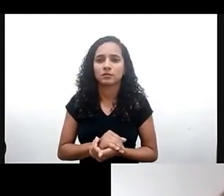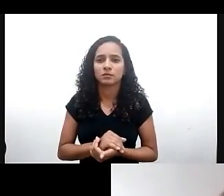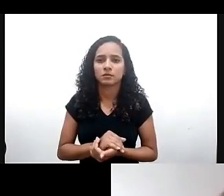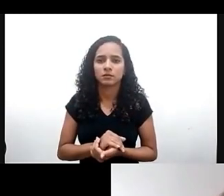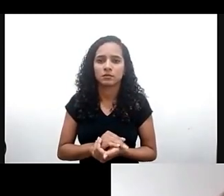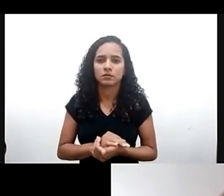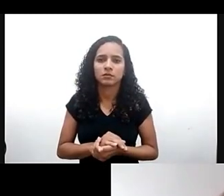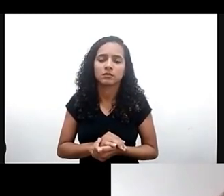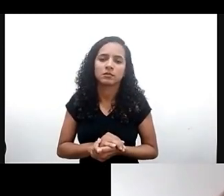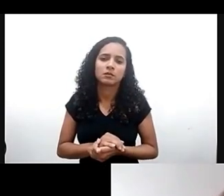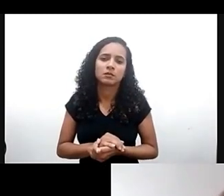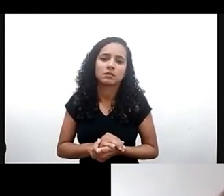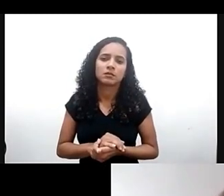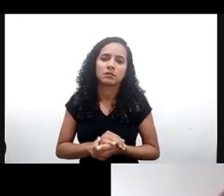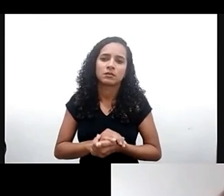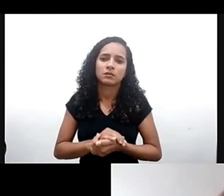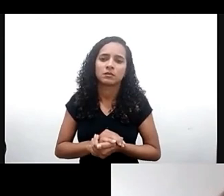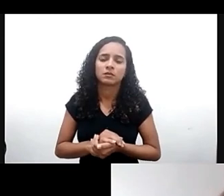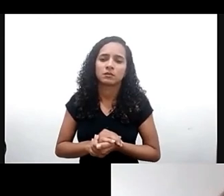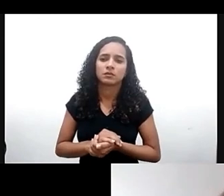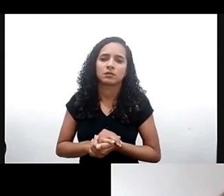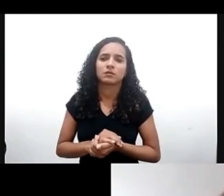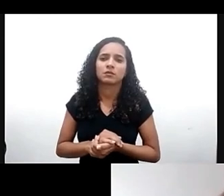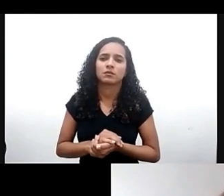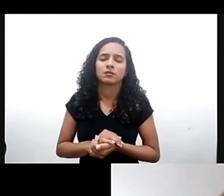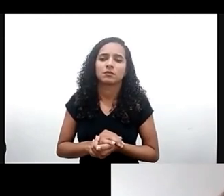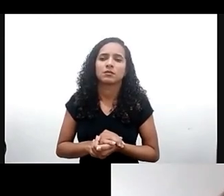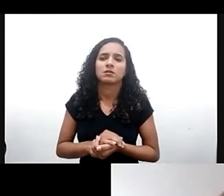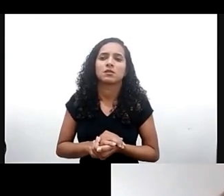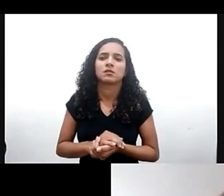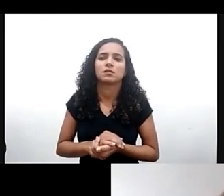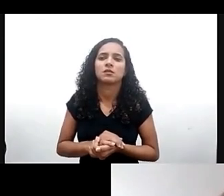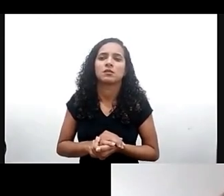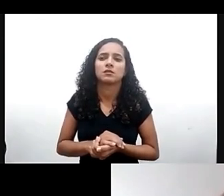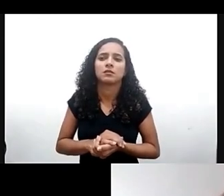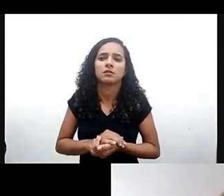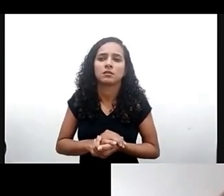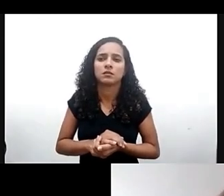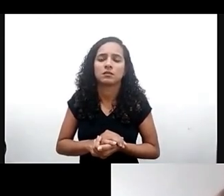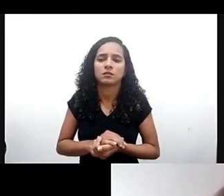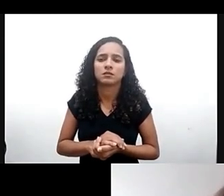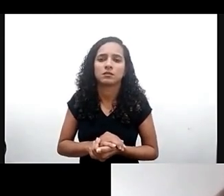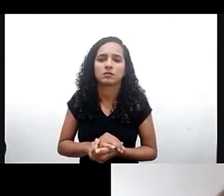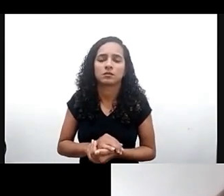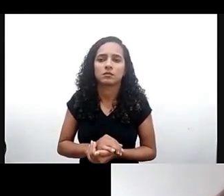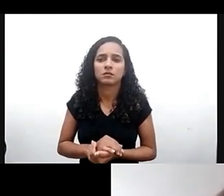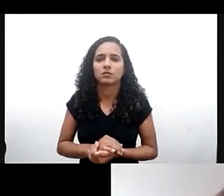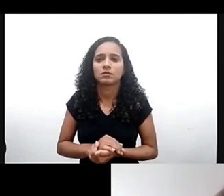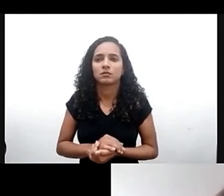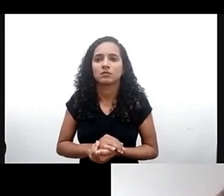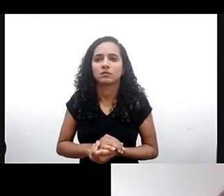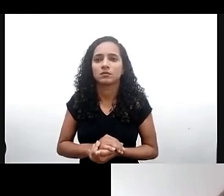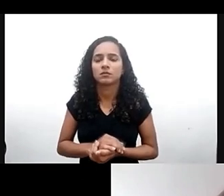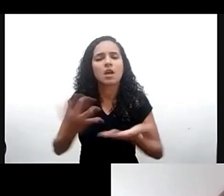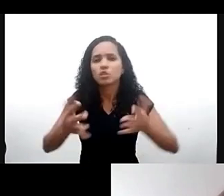perdão não pude escuchar não se escuchava o áudio se podiam repetir claro é só saudação final agora com esse compromisso de que a gente vai